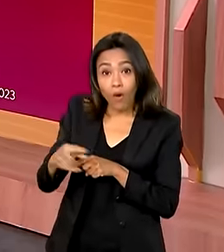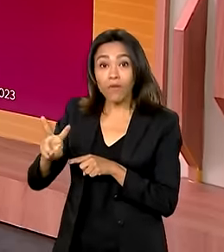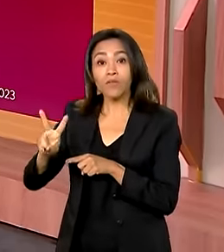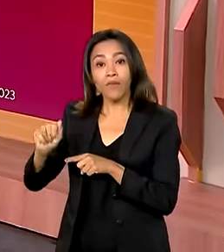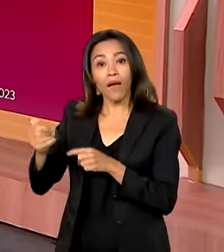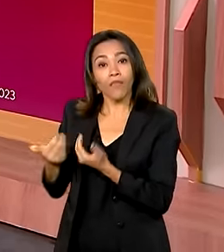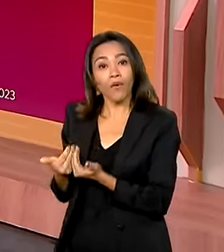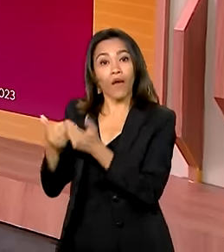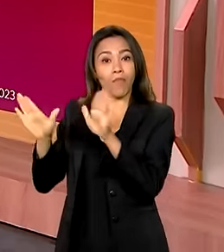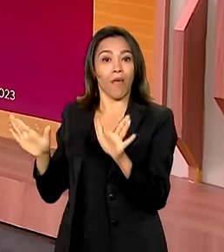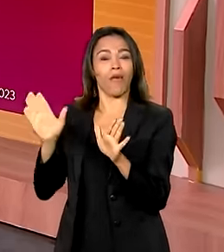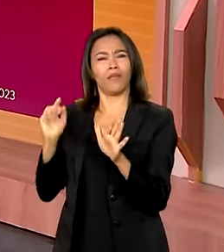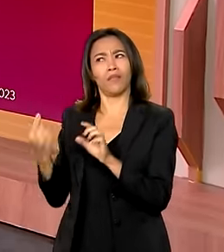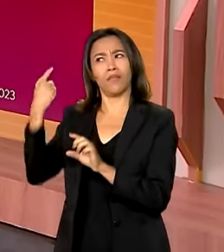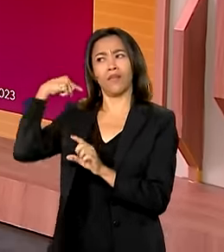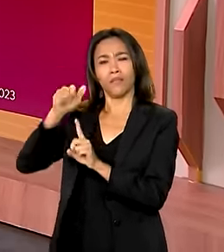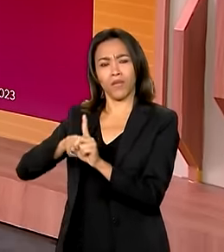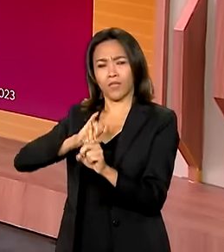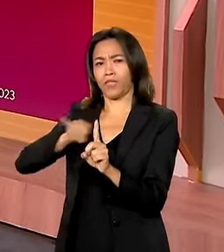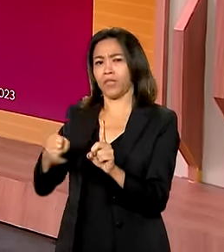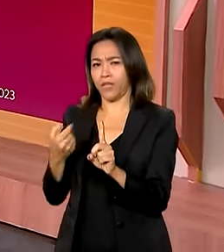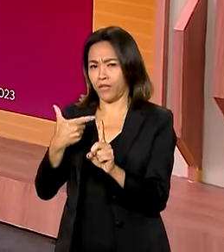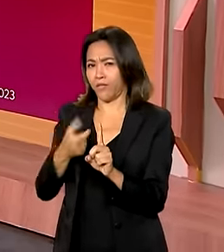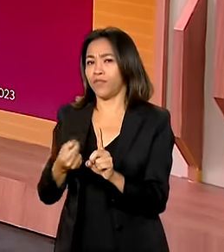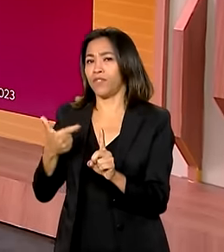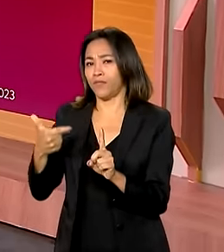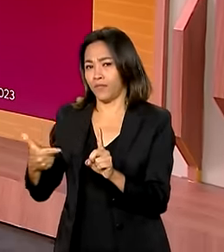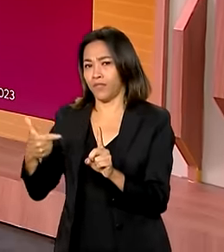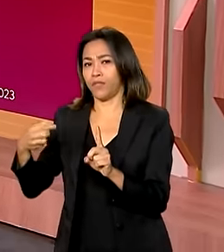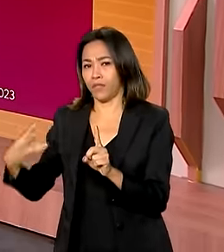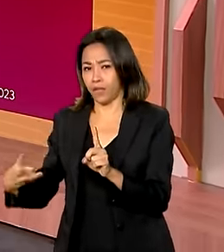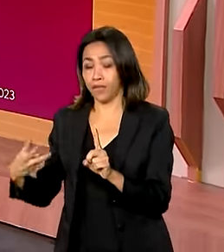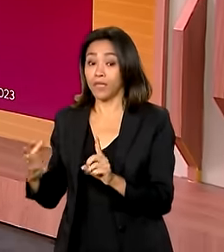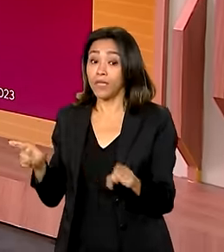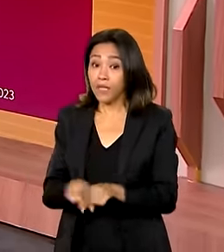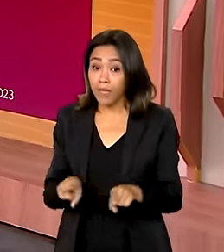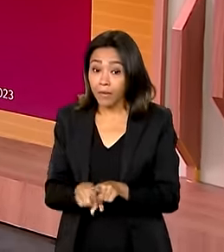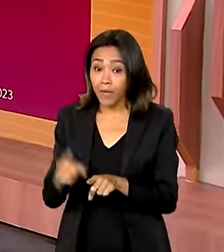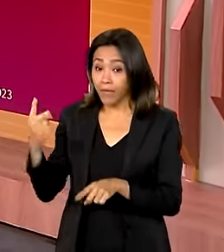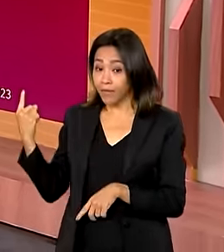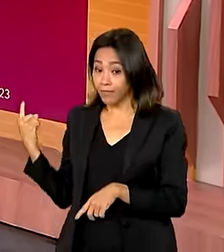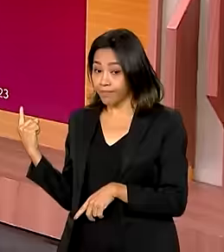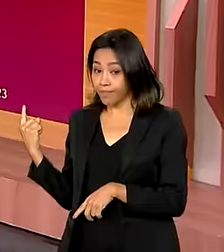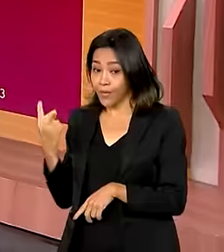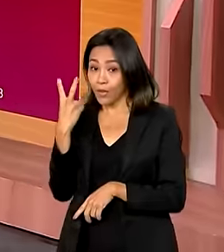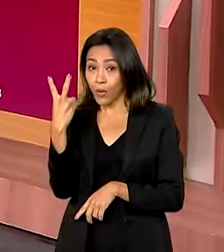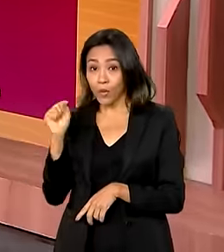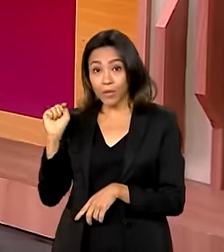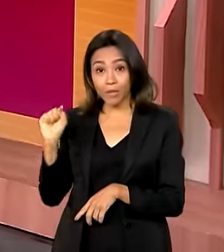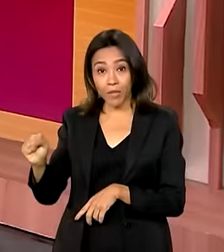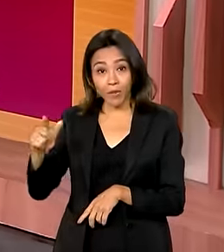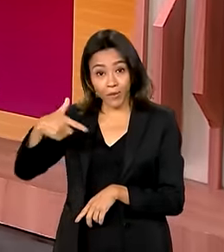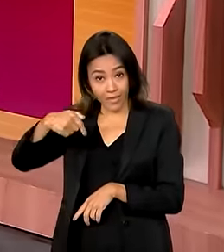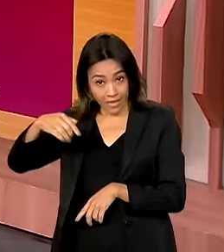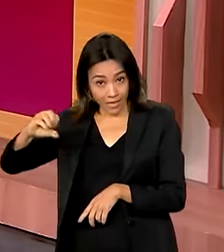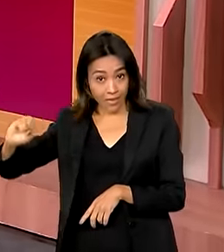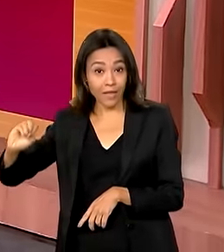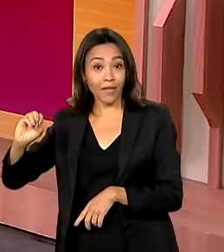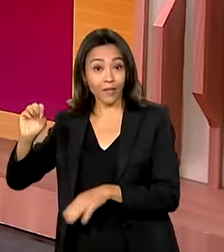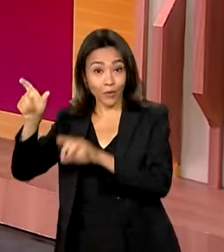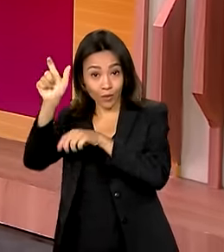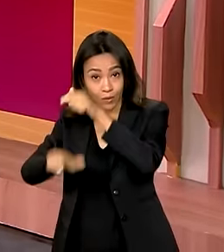desde janeiro de 2023. E nada menos que 2.700 estudantes de Belo Horizonte foram